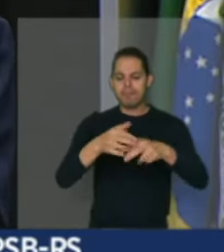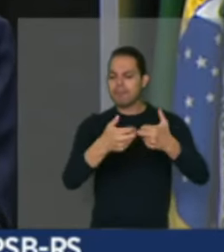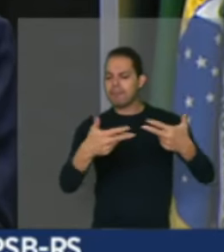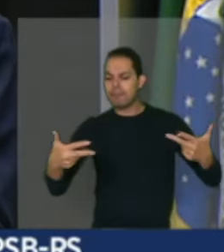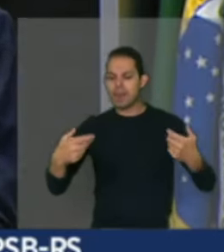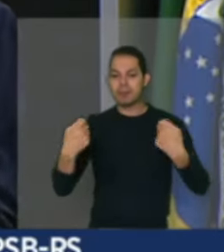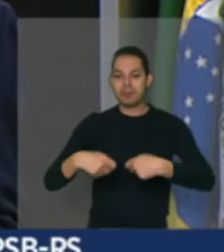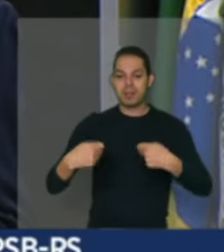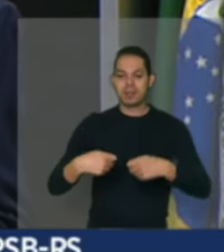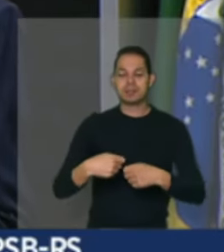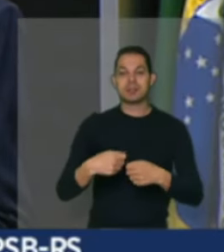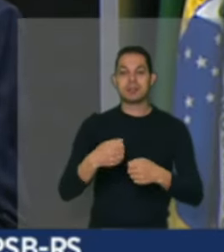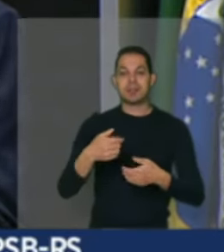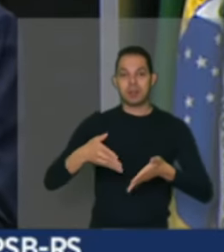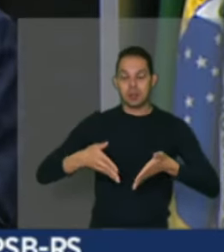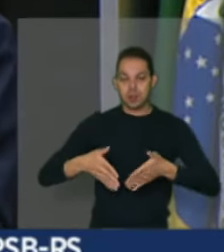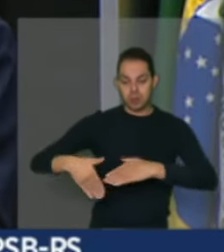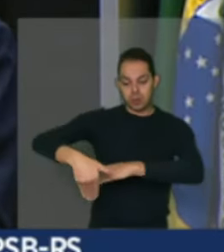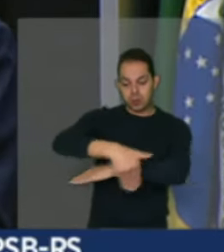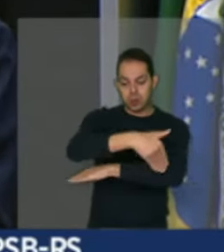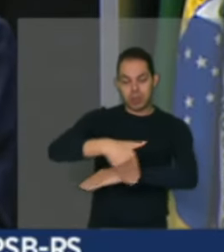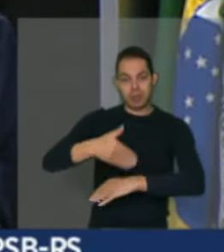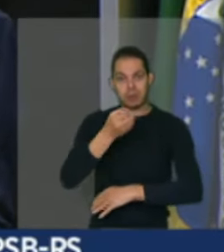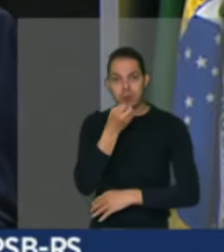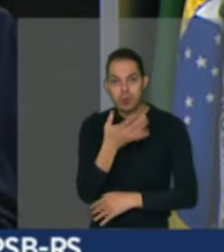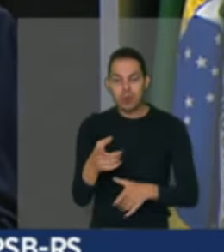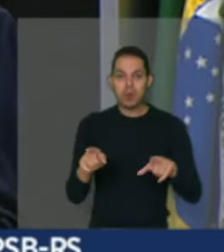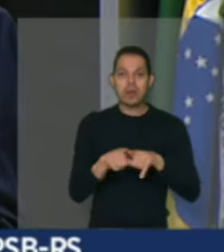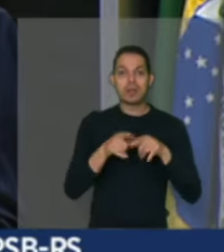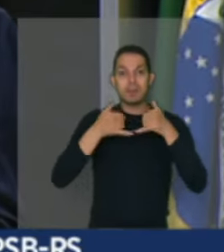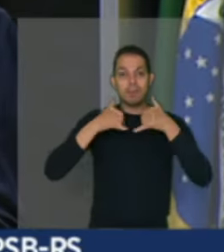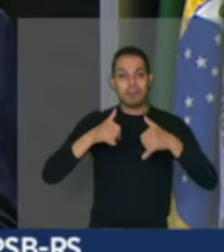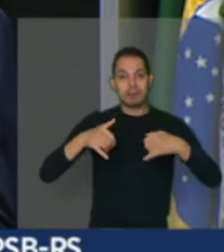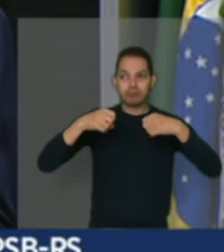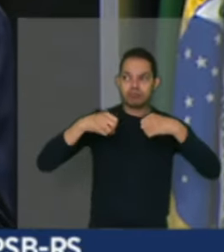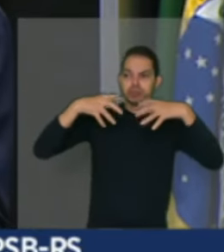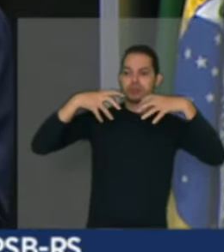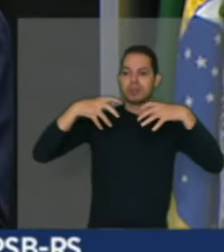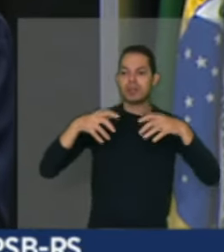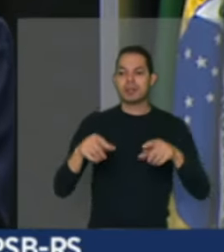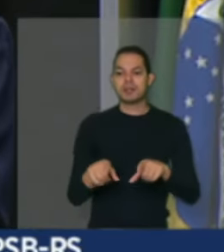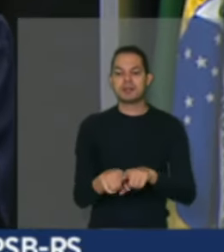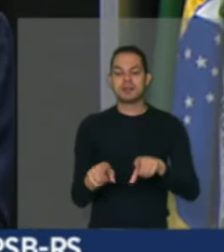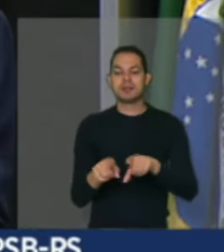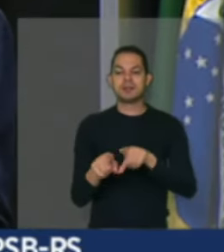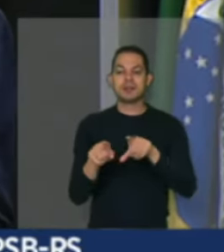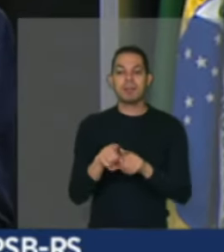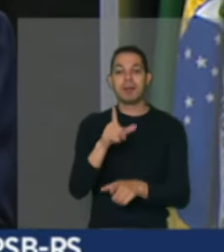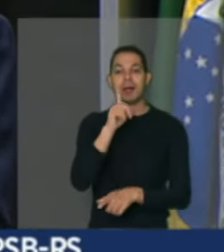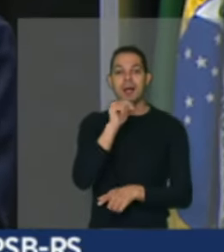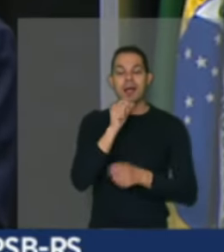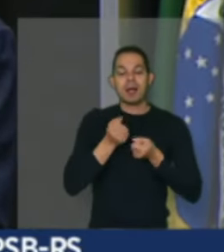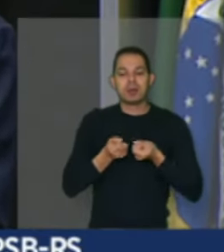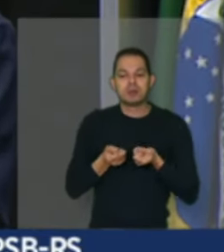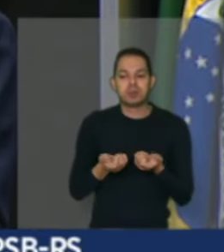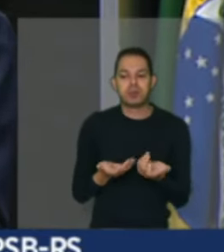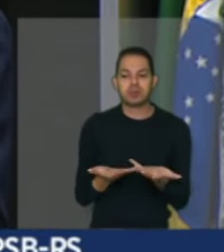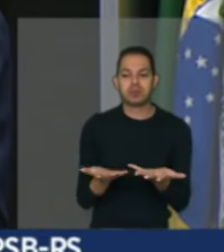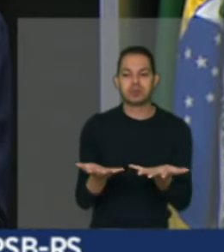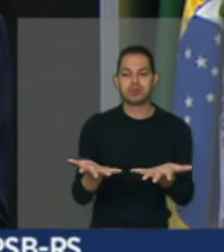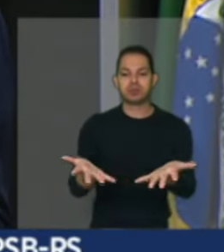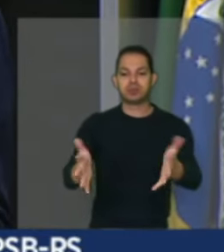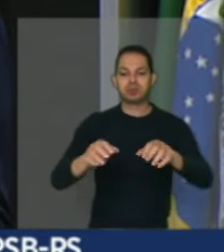boas estradas, energia elétrica, abastecimento de água, irrigação.